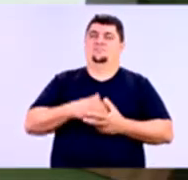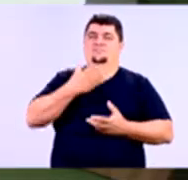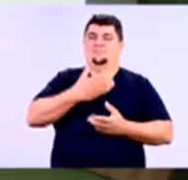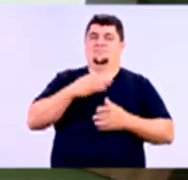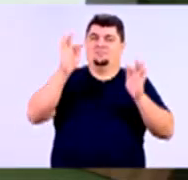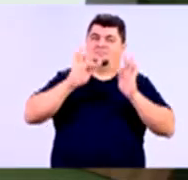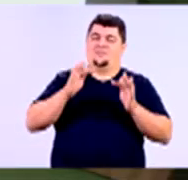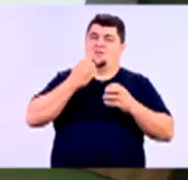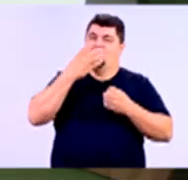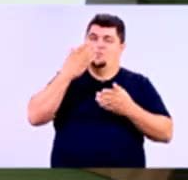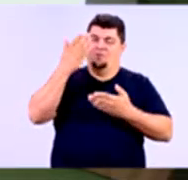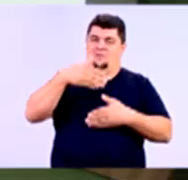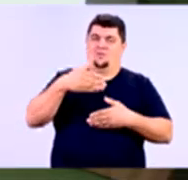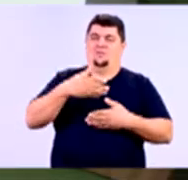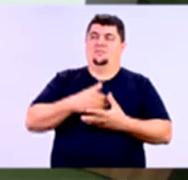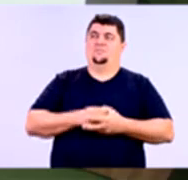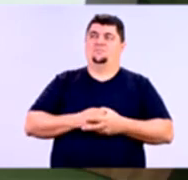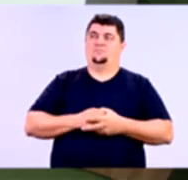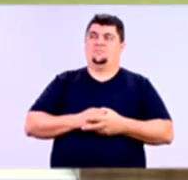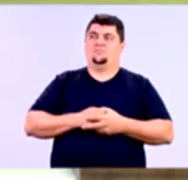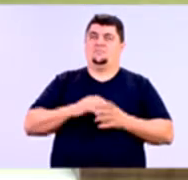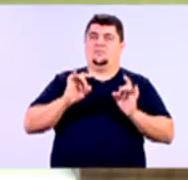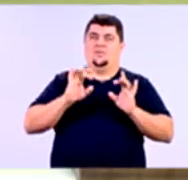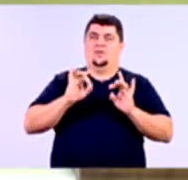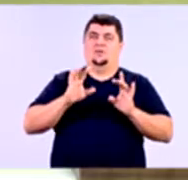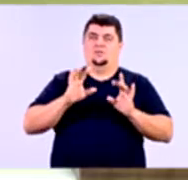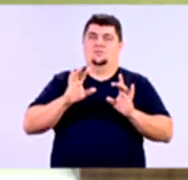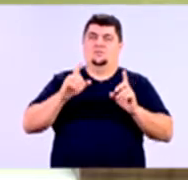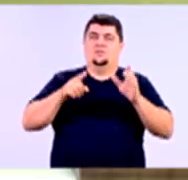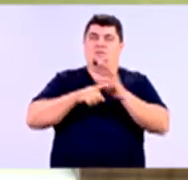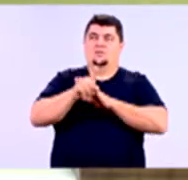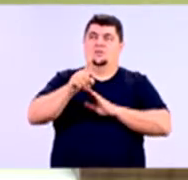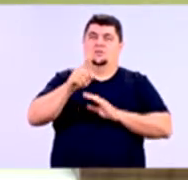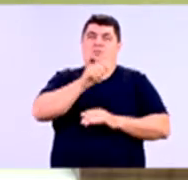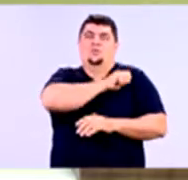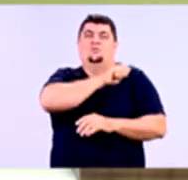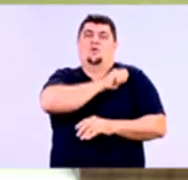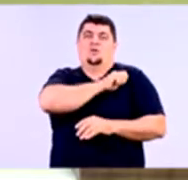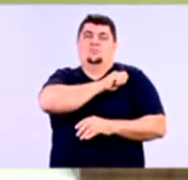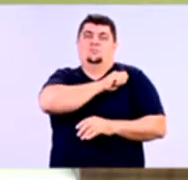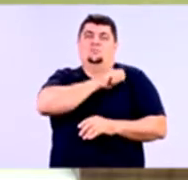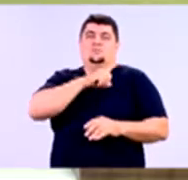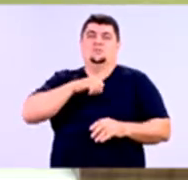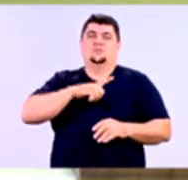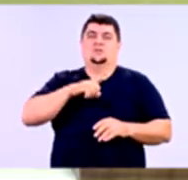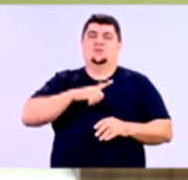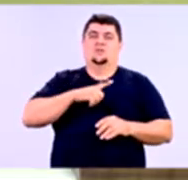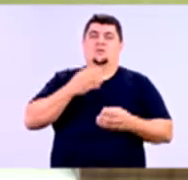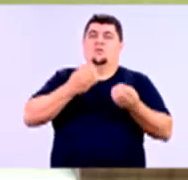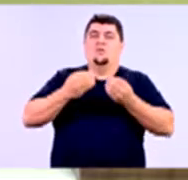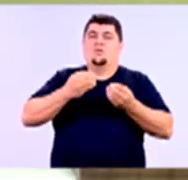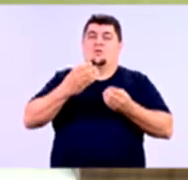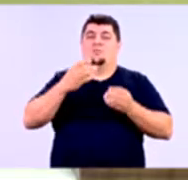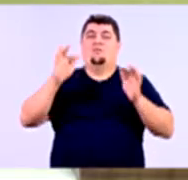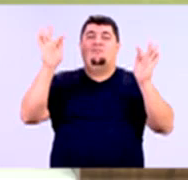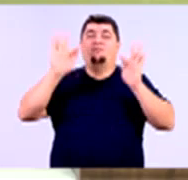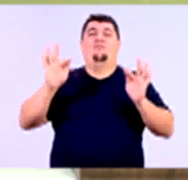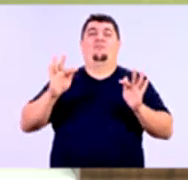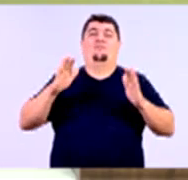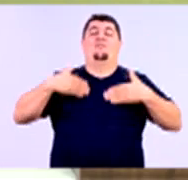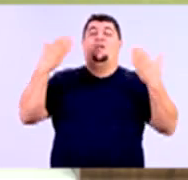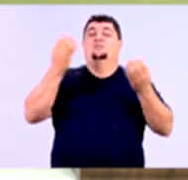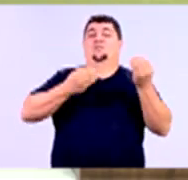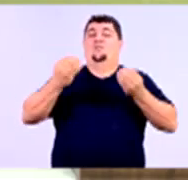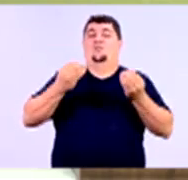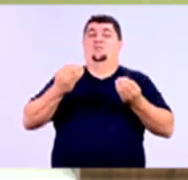boa prova, gente. É isso. E só comentando, professor, que a gente perguntou para os alunos sobre como vai ser as comemorações ali do final do